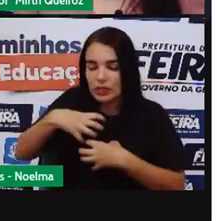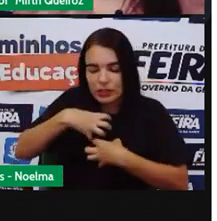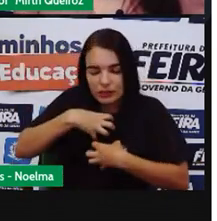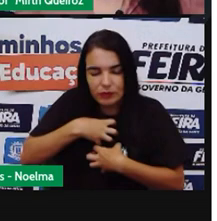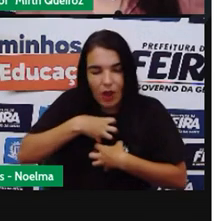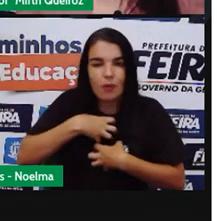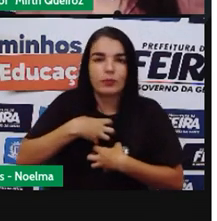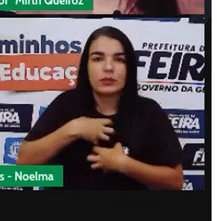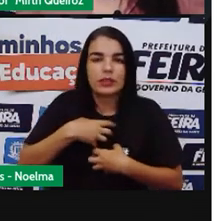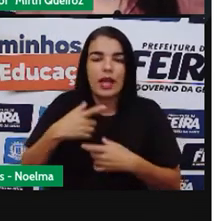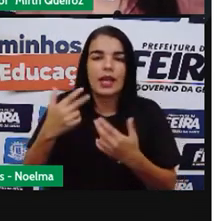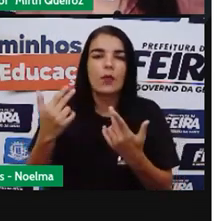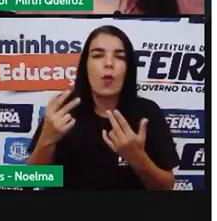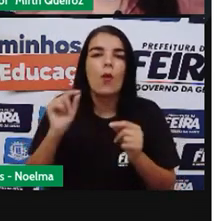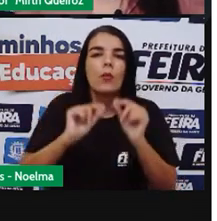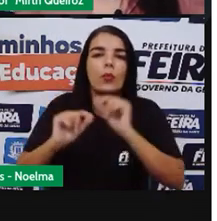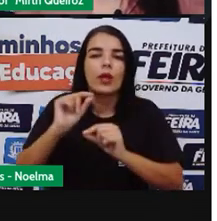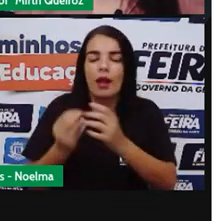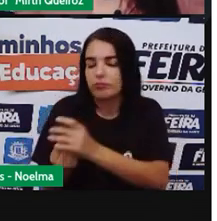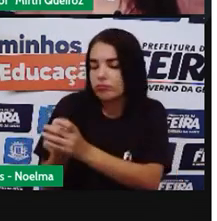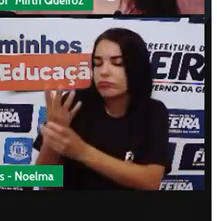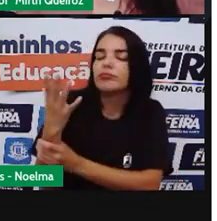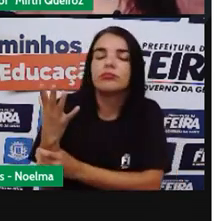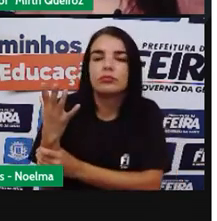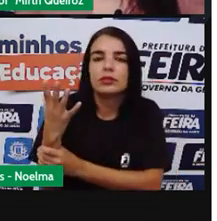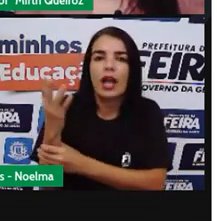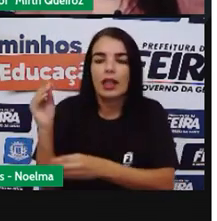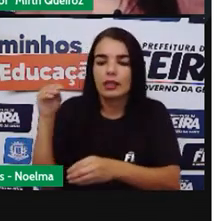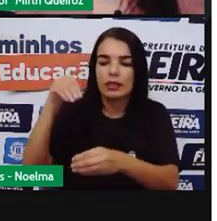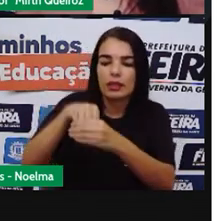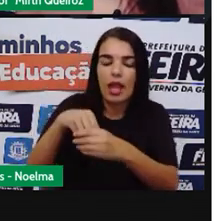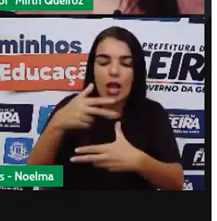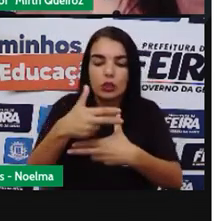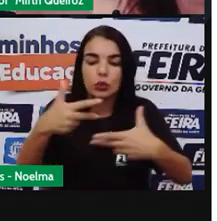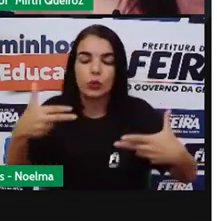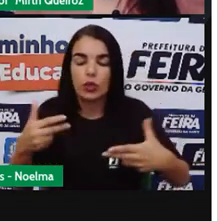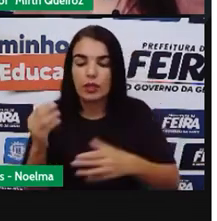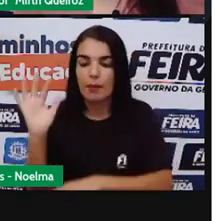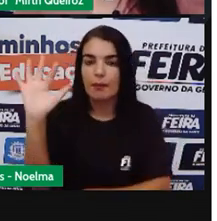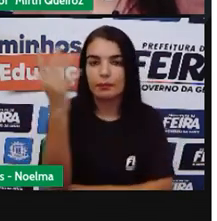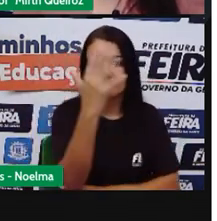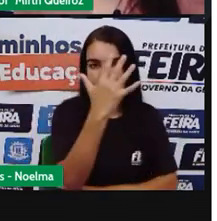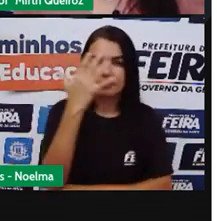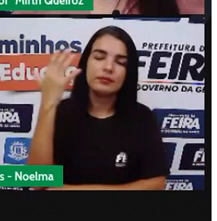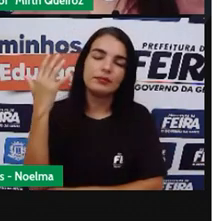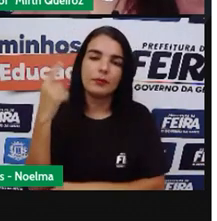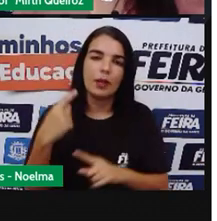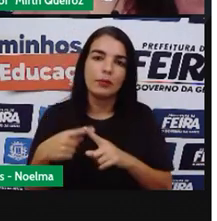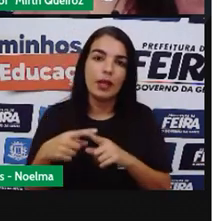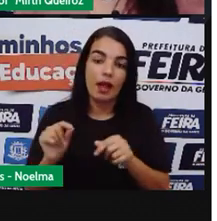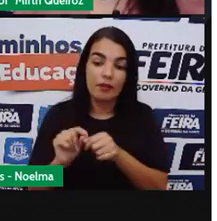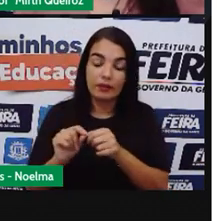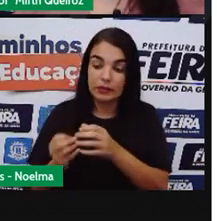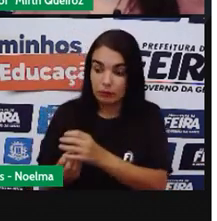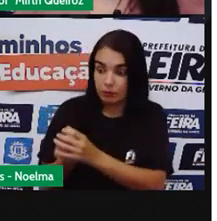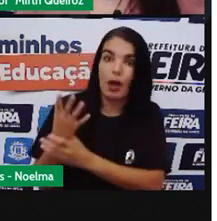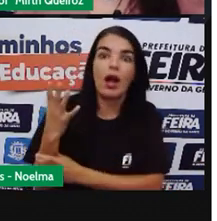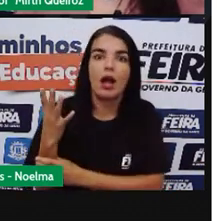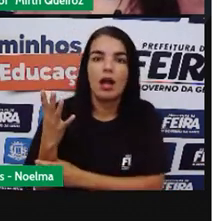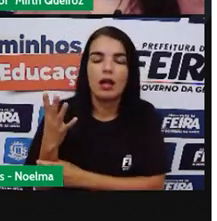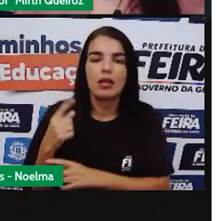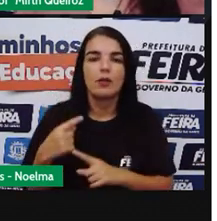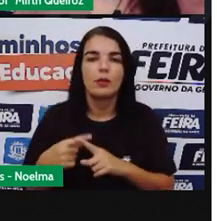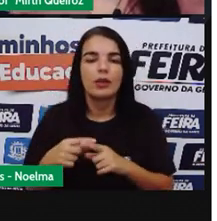conforme as nossas ações sobre ela Sobre ela Por isso que a gente diz que a natureza fala Ela fala sim Quando a gente